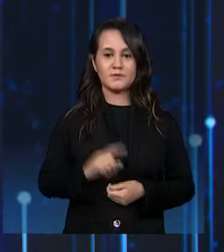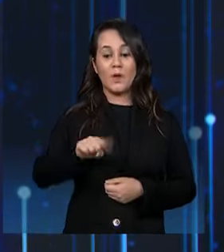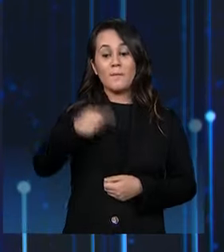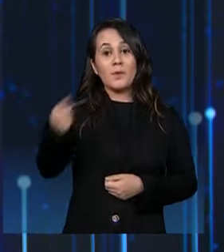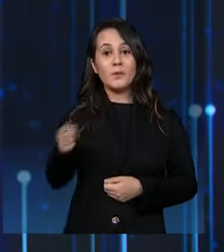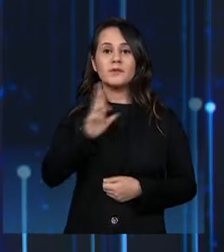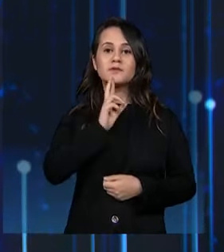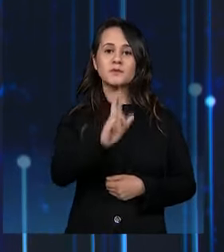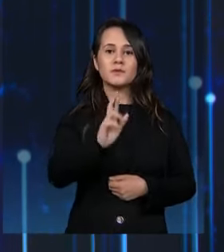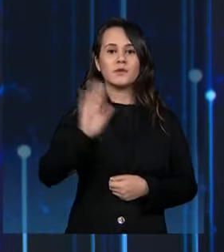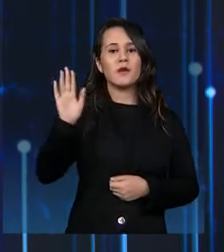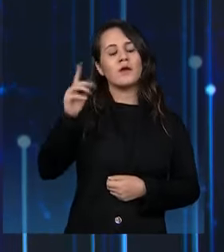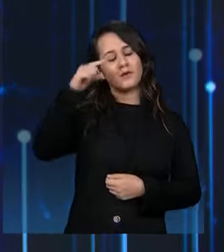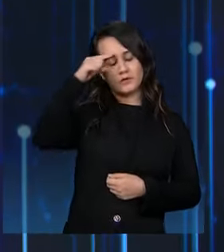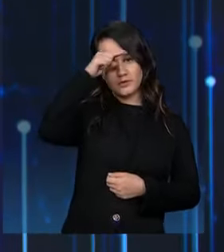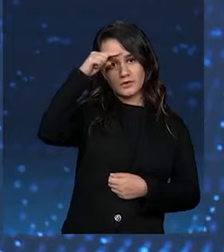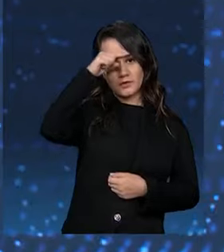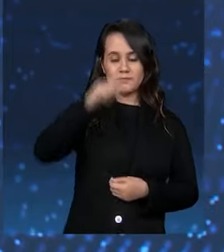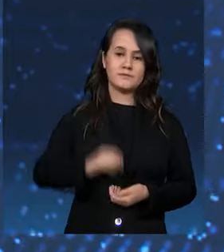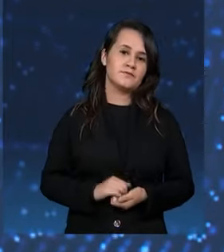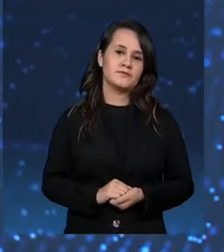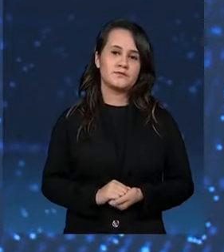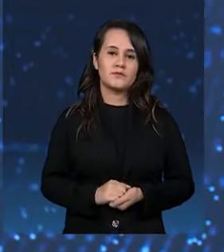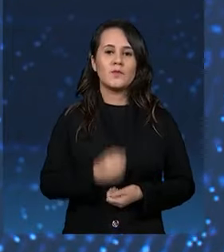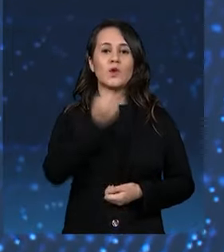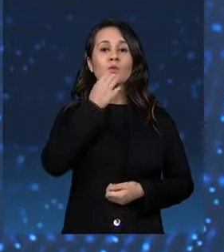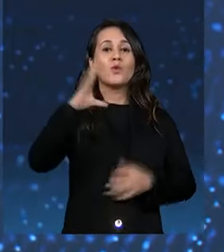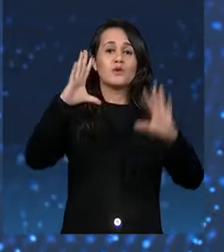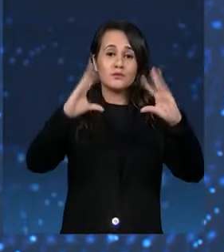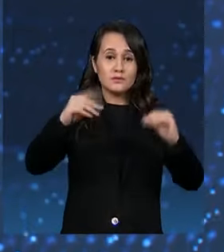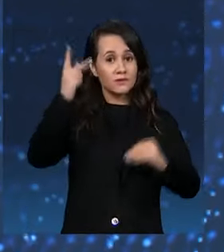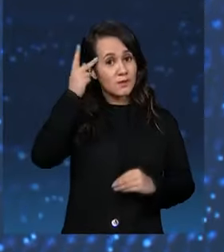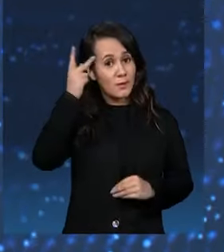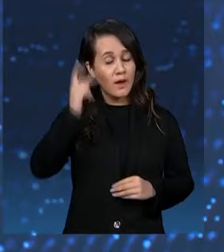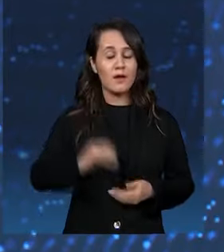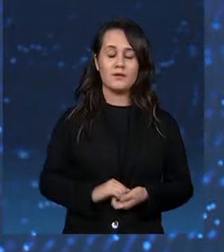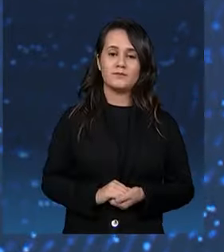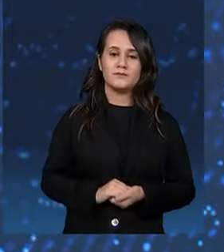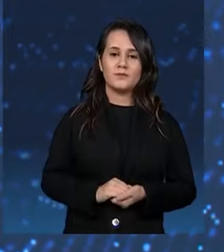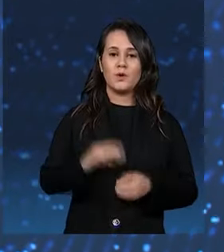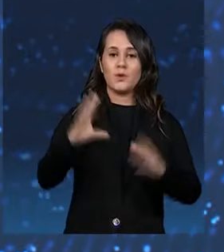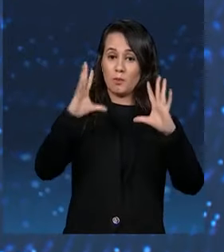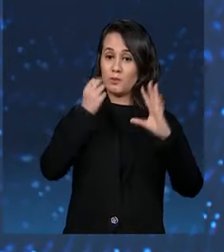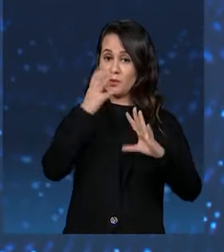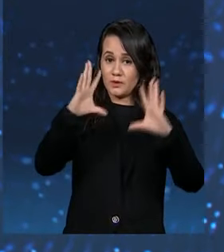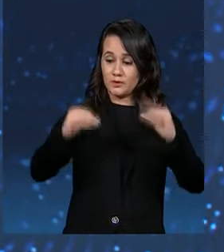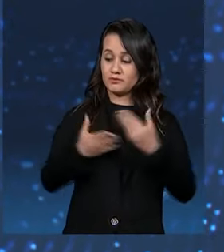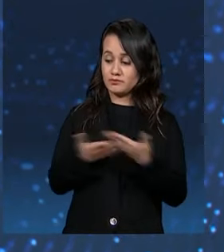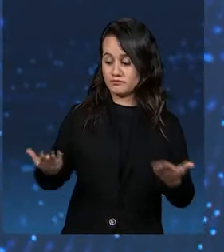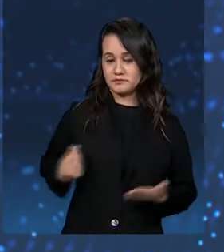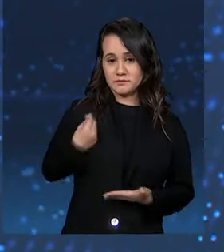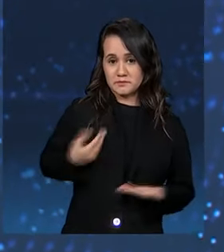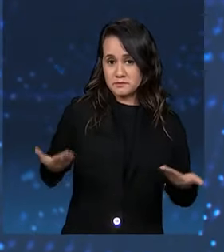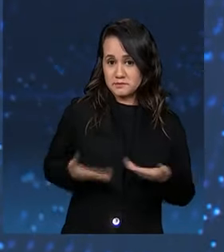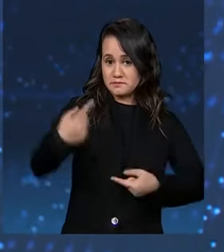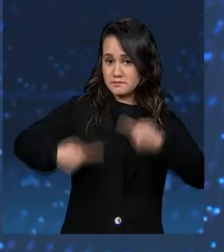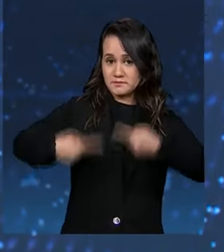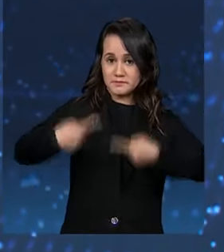A responder é o candidato Pablo Marçal. Boa noite, São Paulo. Boa noite a todos que estão aqui nesse debate.